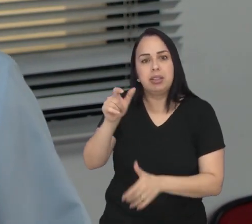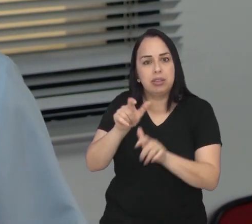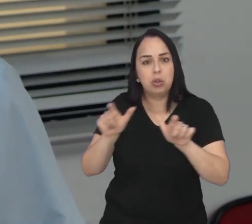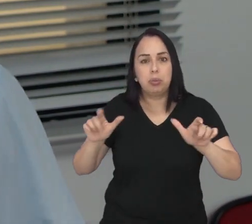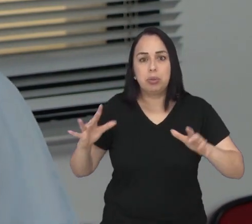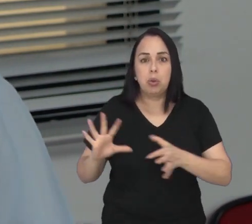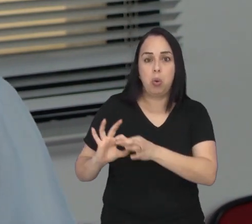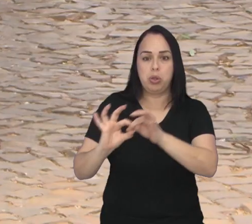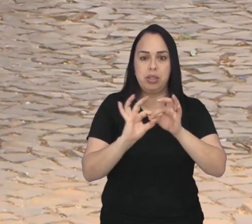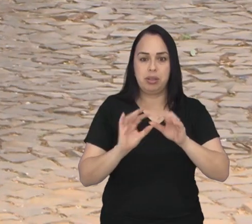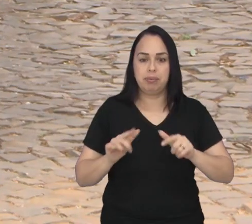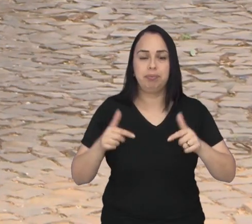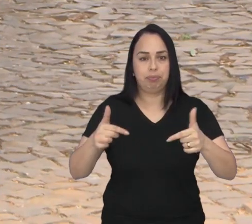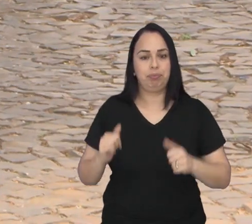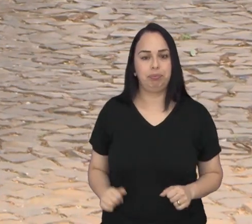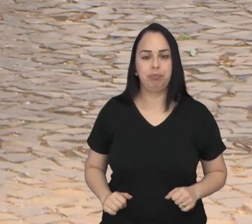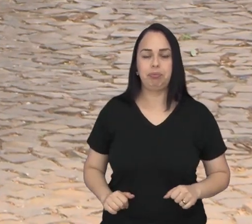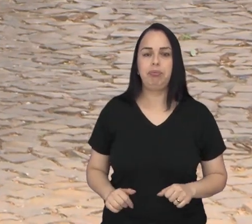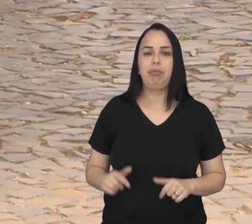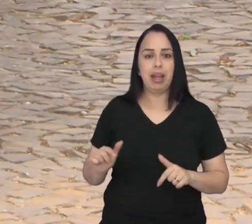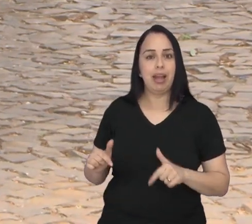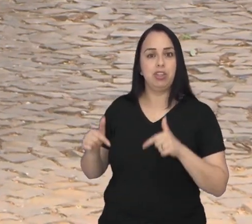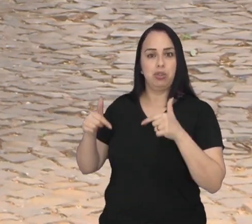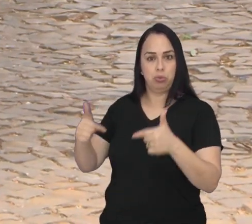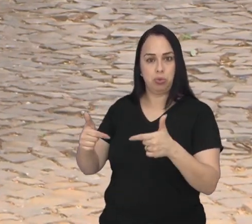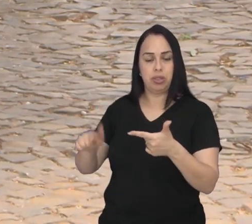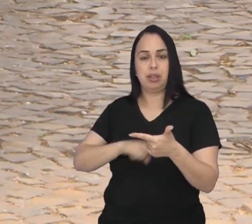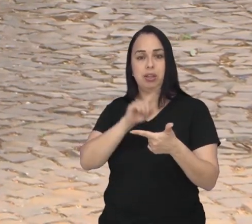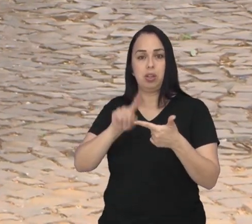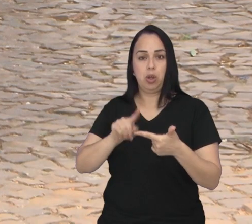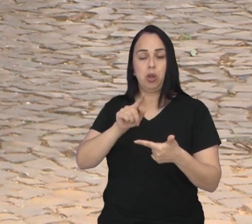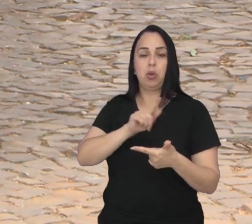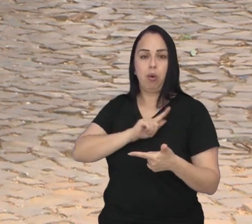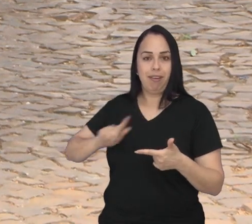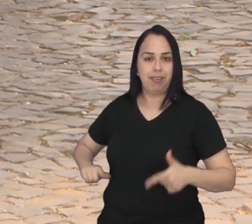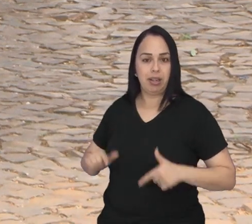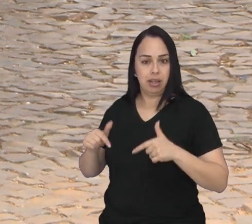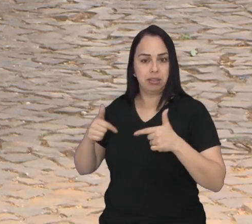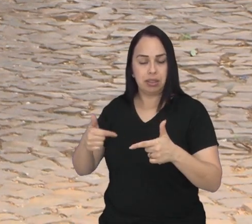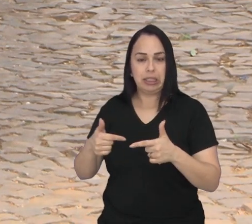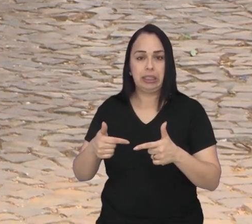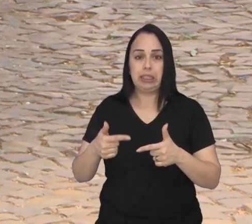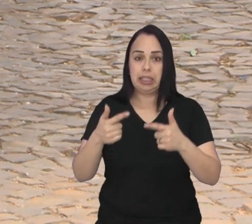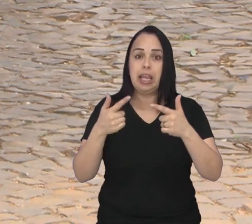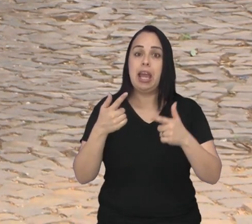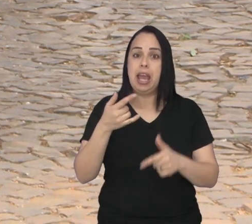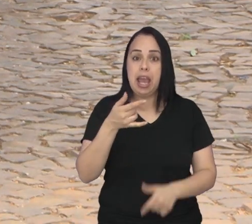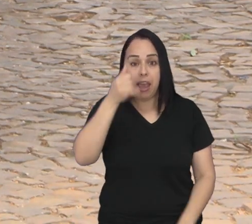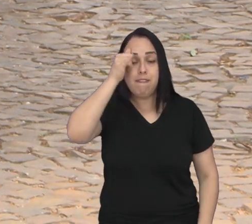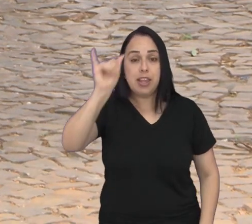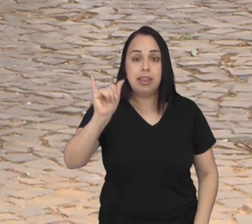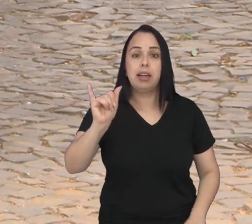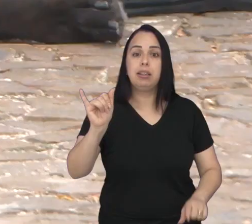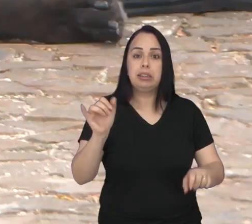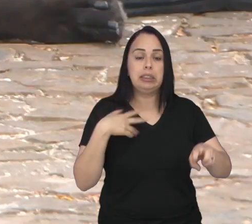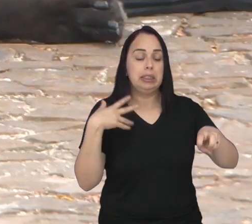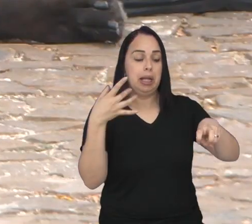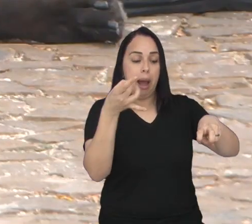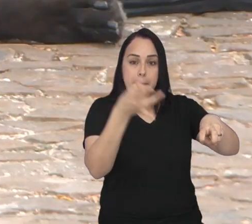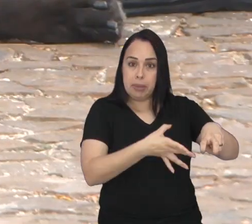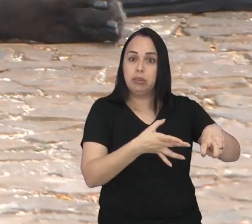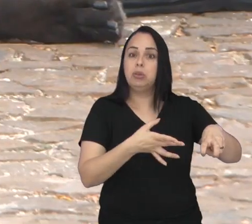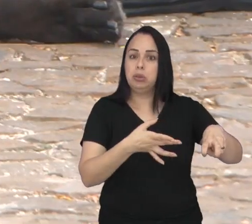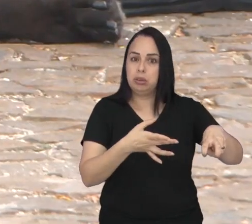importante a ajuda de todos. Ações voltadas para os pets e políticas públicas de combate aos maus-tratos são pautas